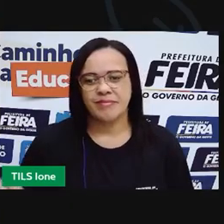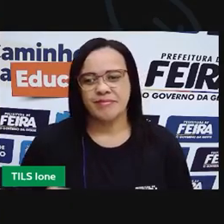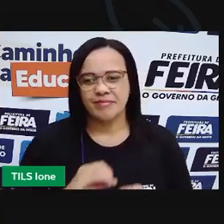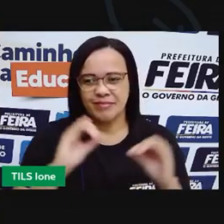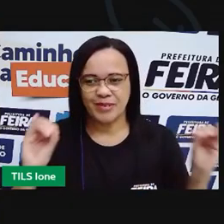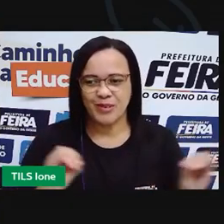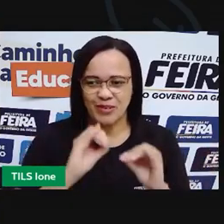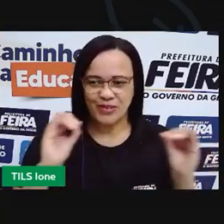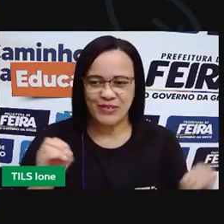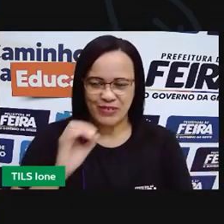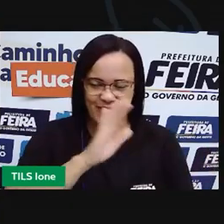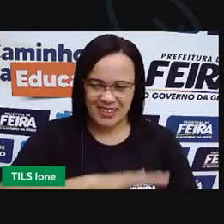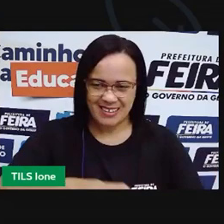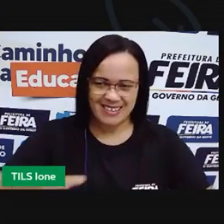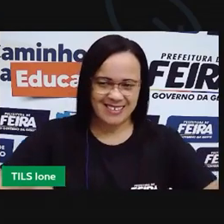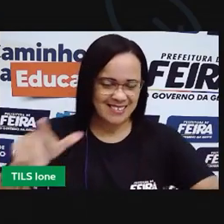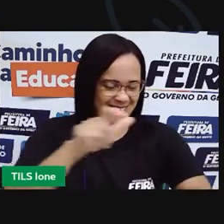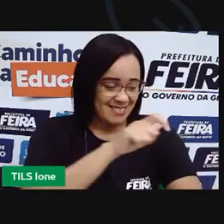Olá, crianças!